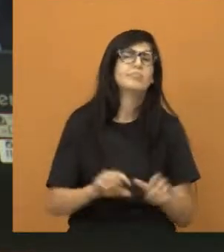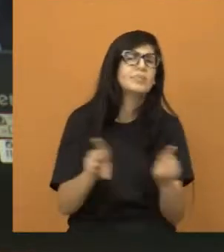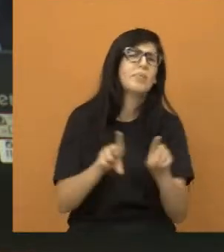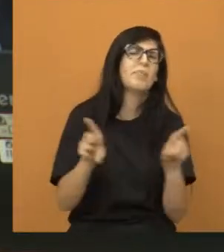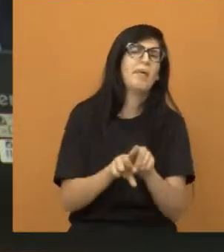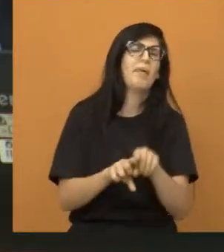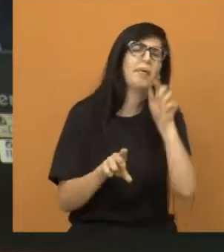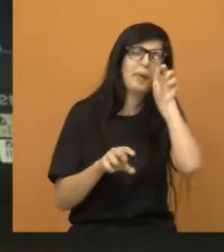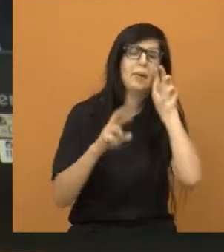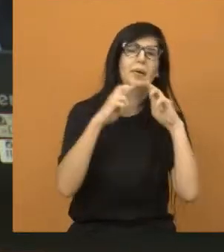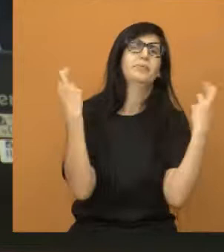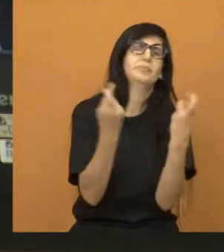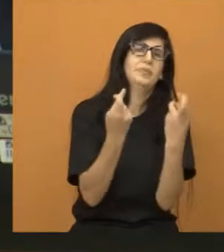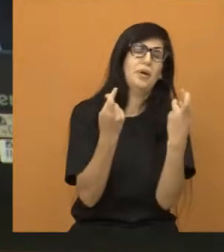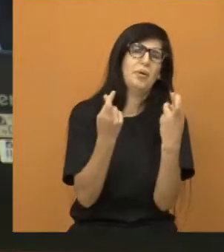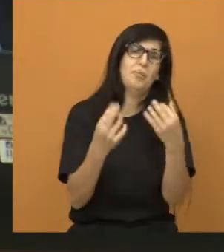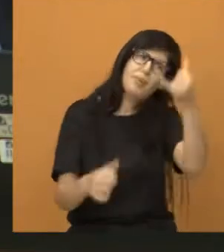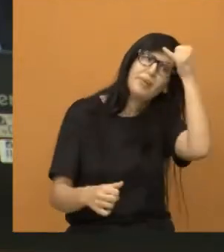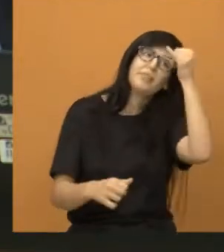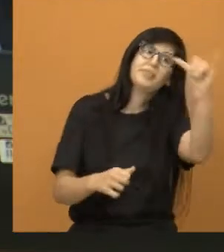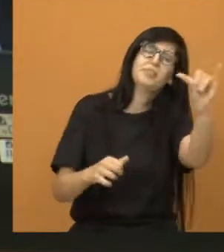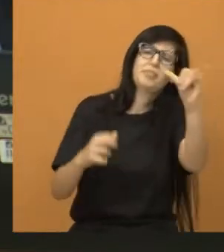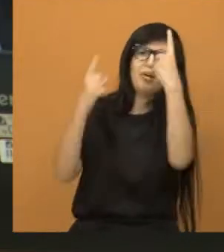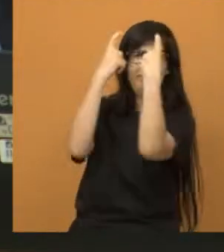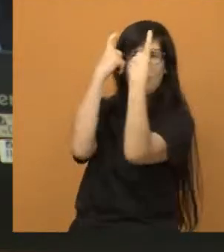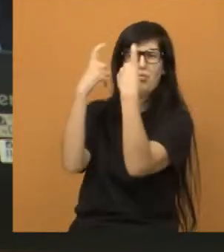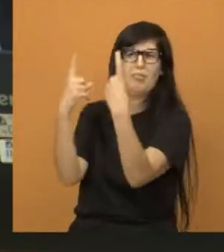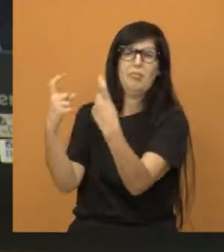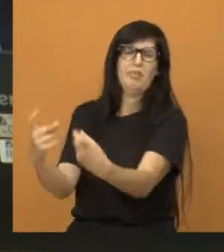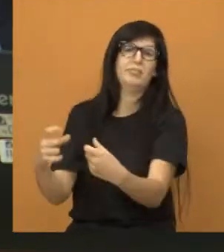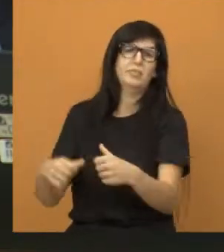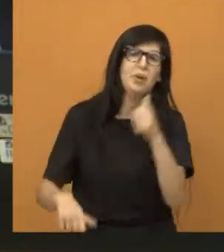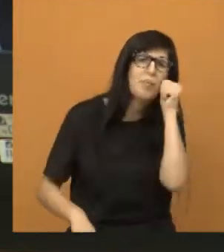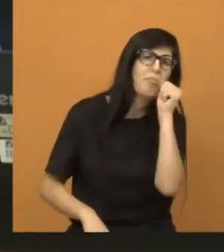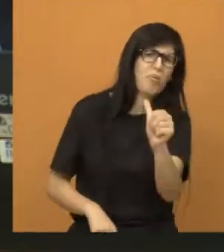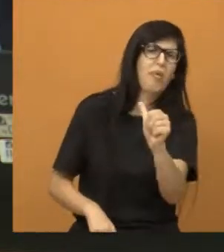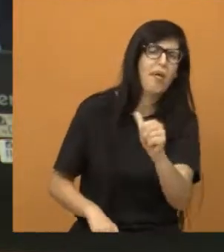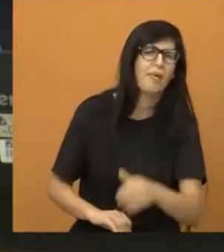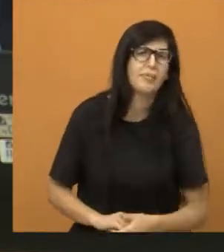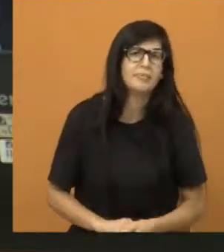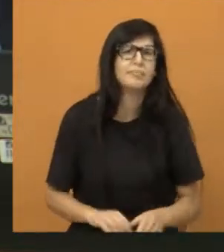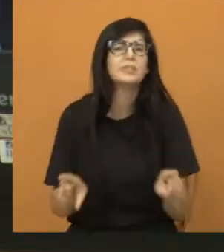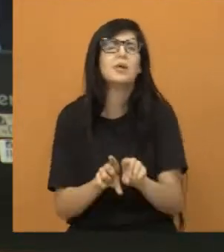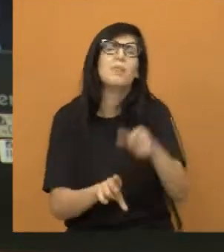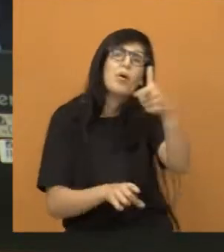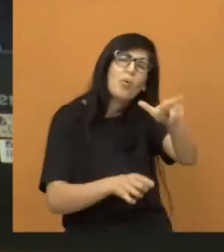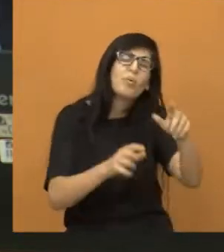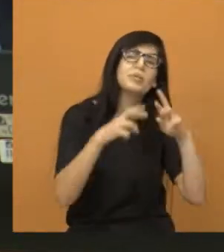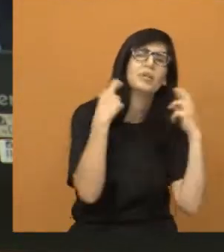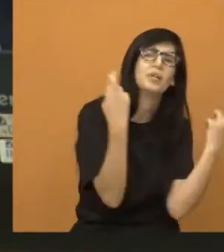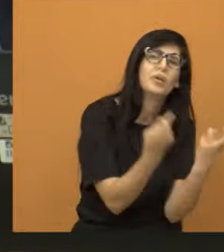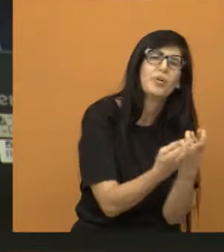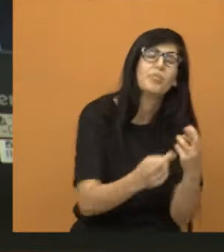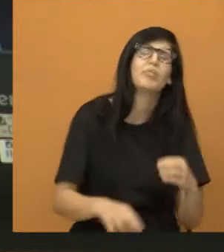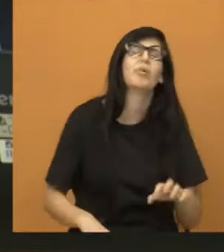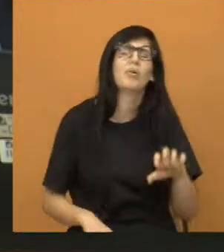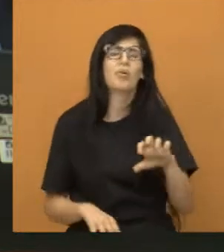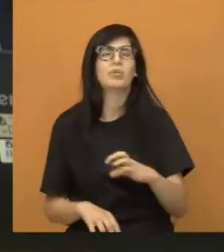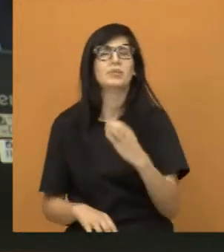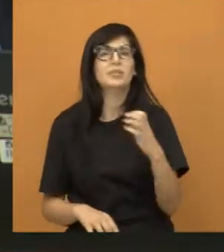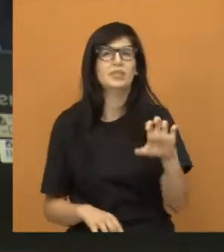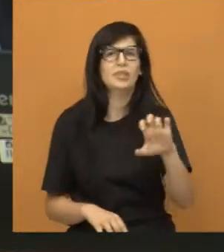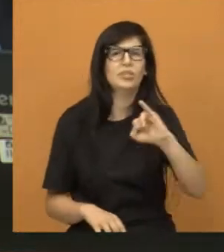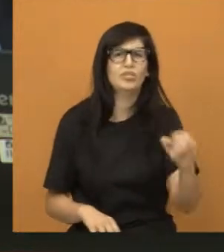e depois eu fui no Seja, ser homenageada também como mulher na política, ser homenageada junto com outras